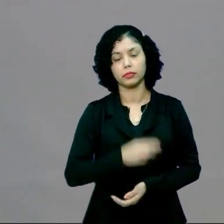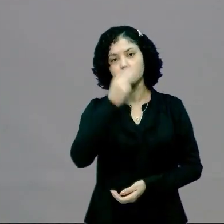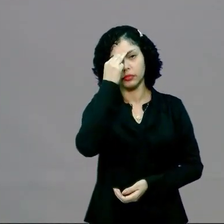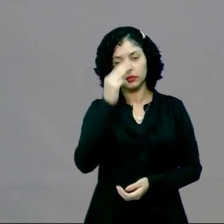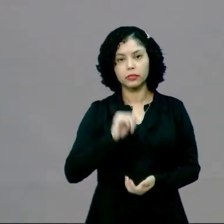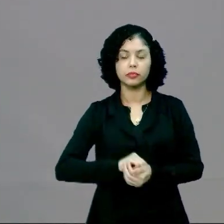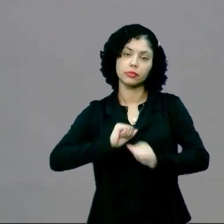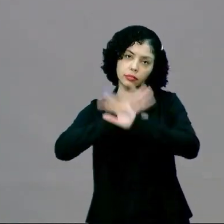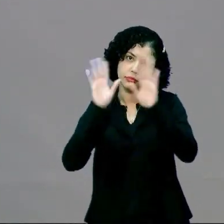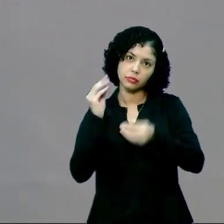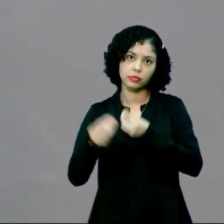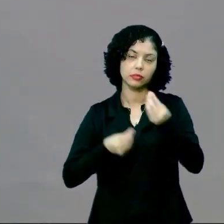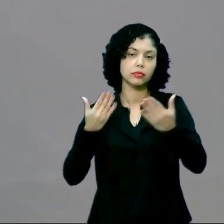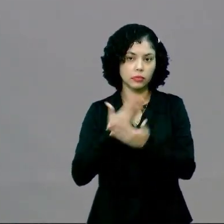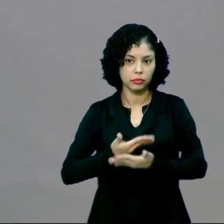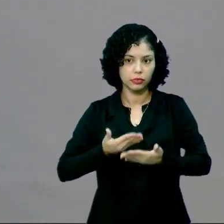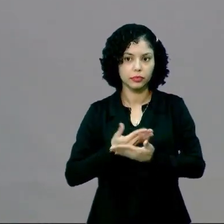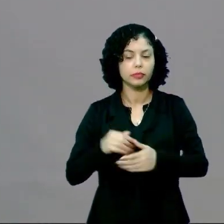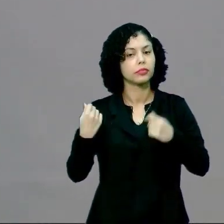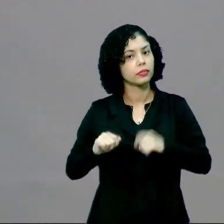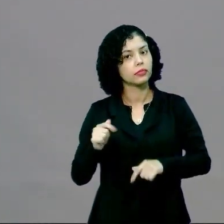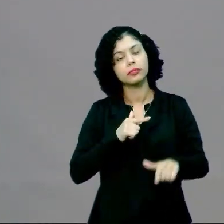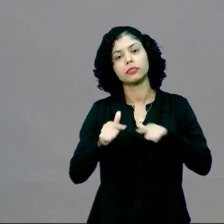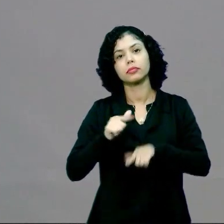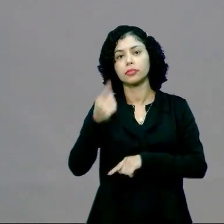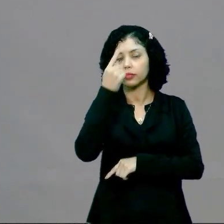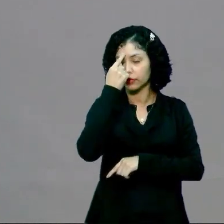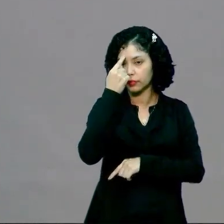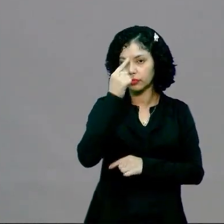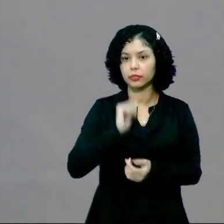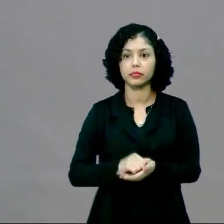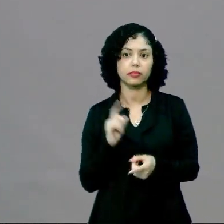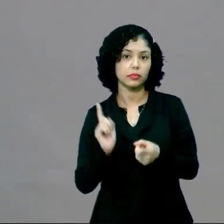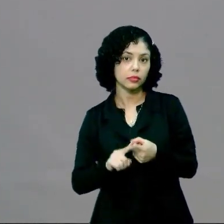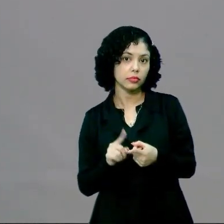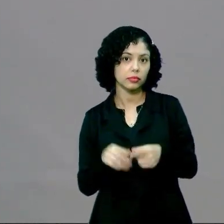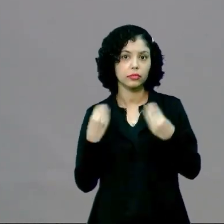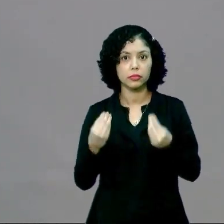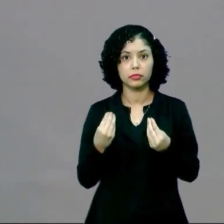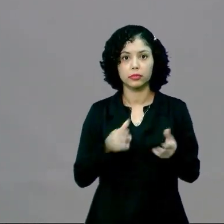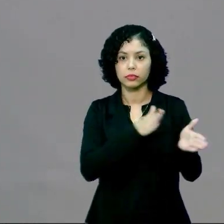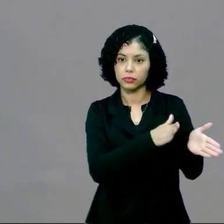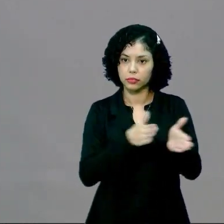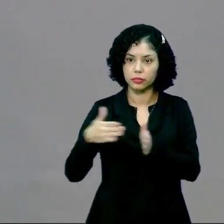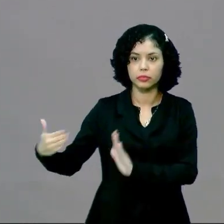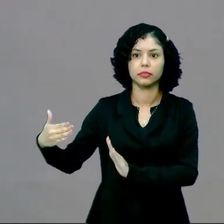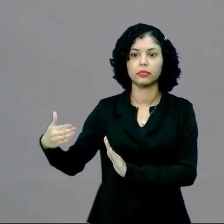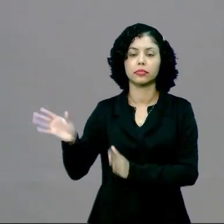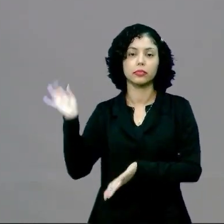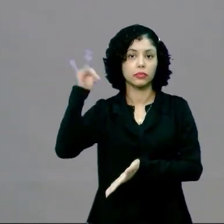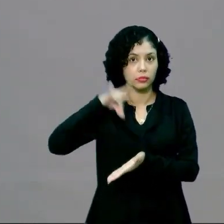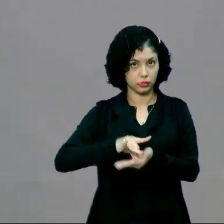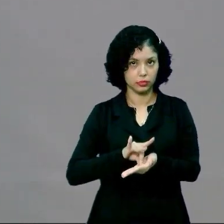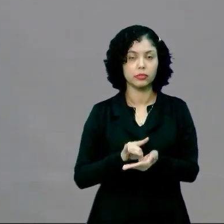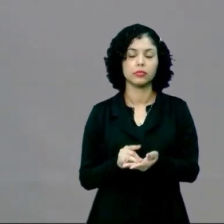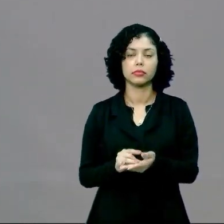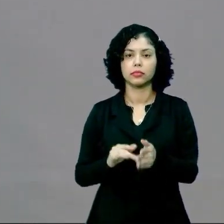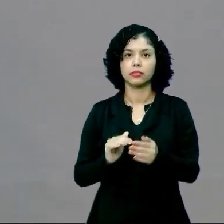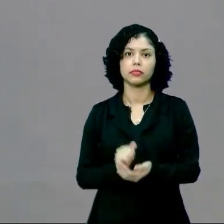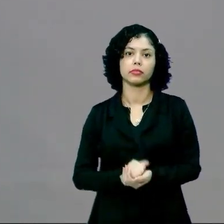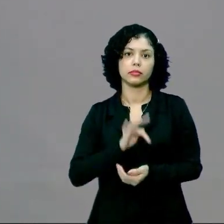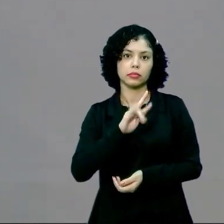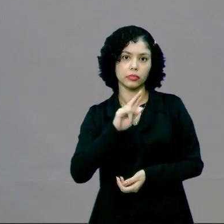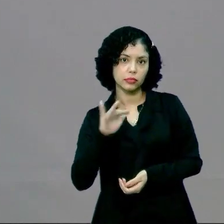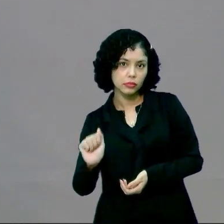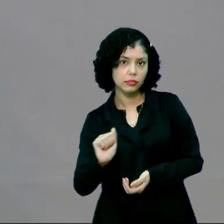memória, claro, com muito cuidado, a gente tem que trabalhar essa memória para que ela seja passada de forma real, para que ela seja fiel,